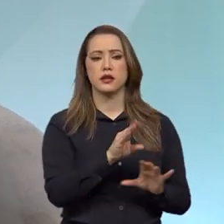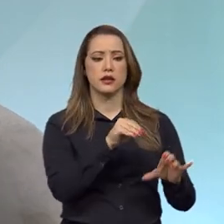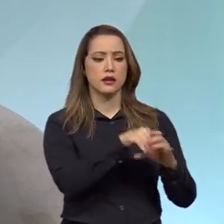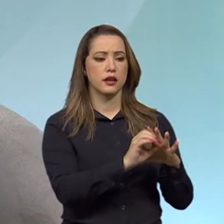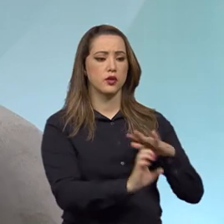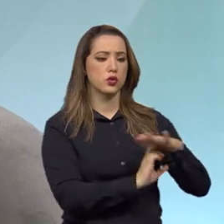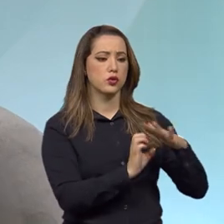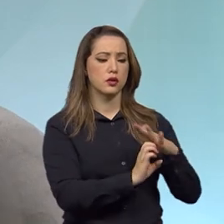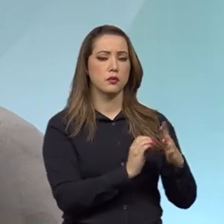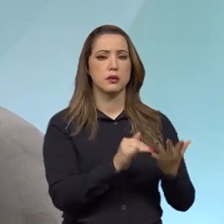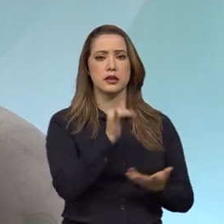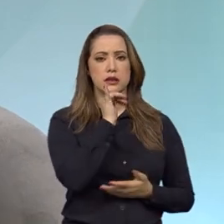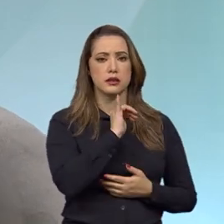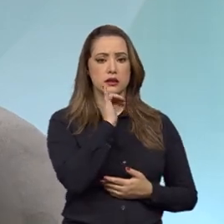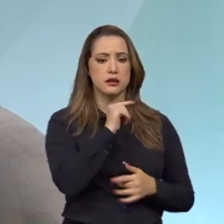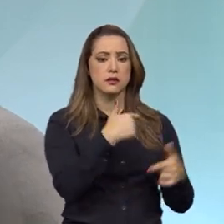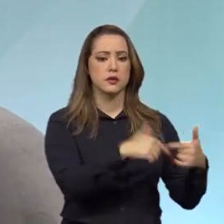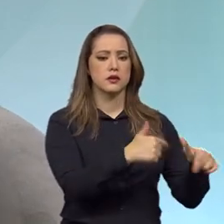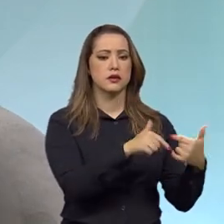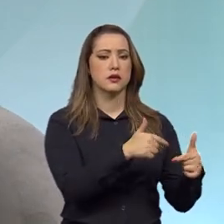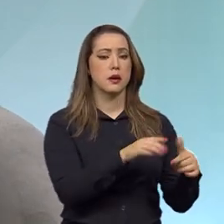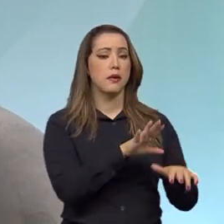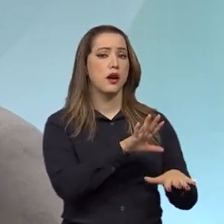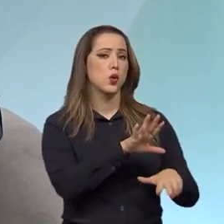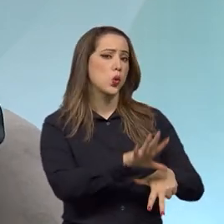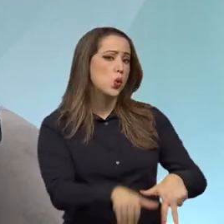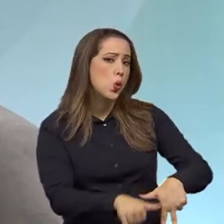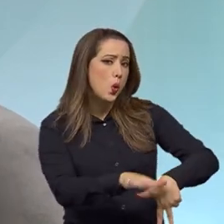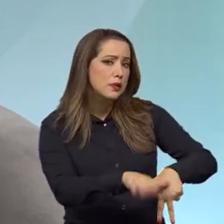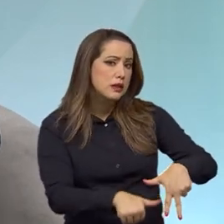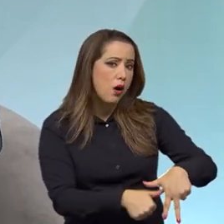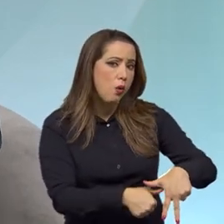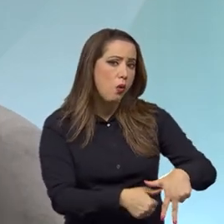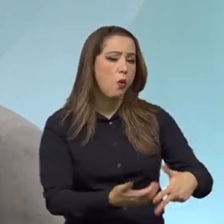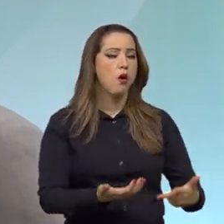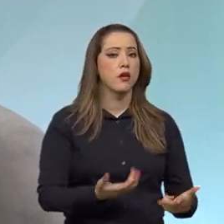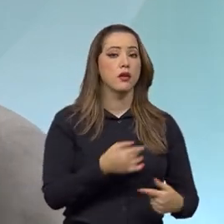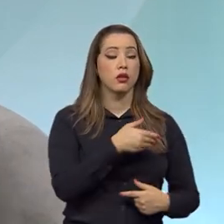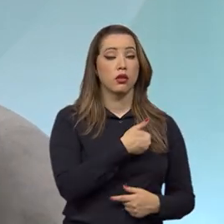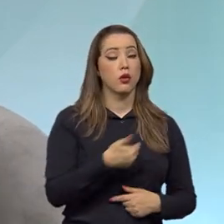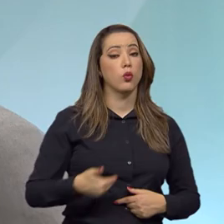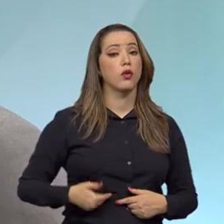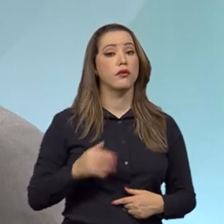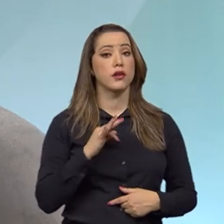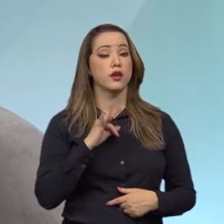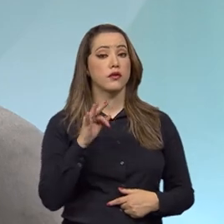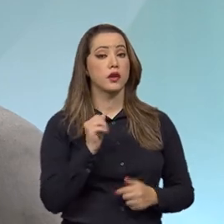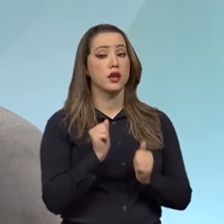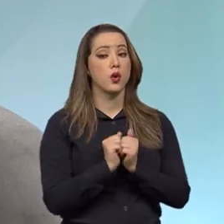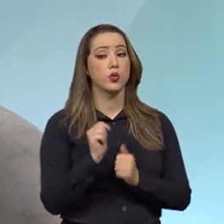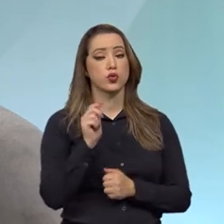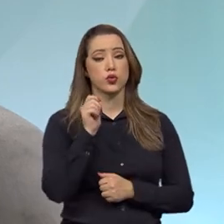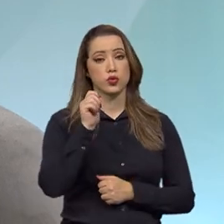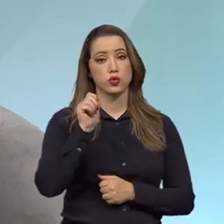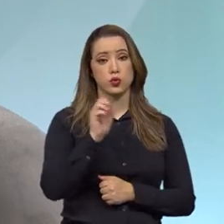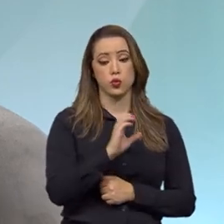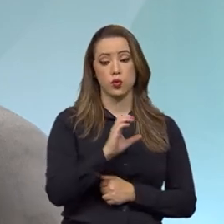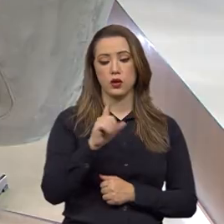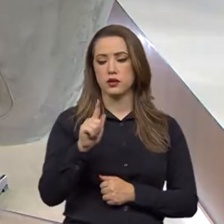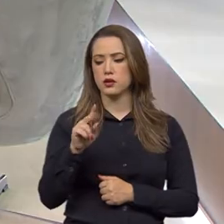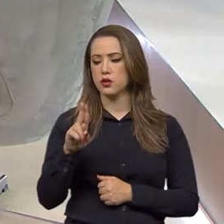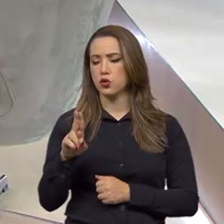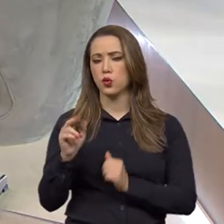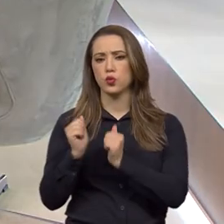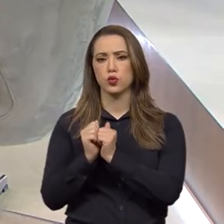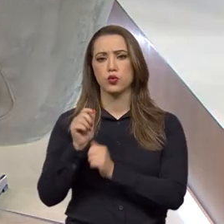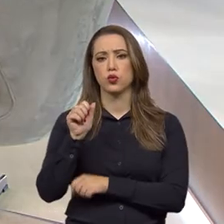por exemplo, labore com corrupção. Então, Advocacia Geral da União, em conjunto com a CGU, faz com que essa